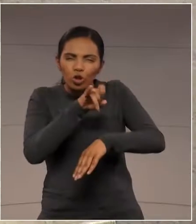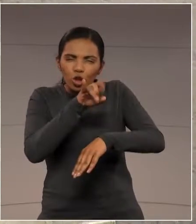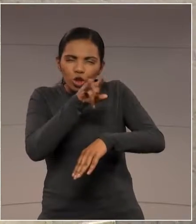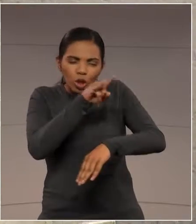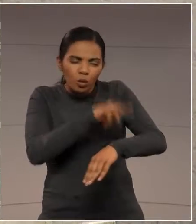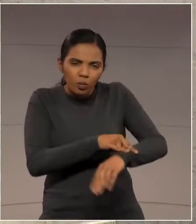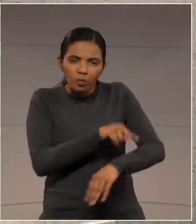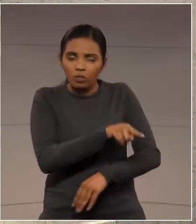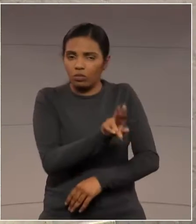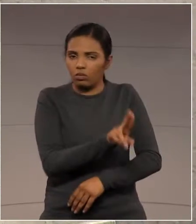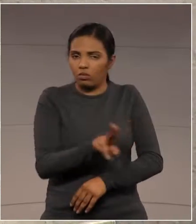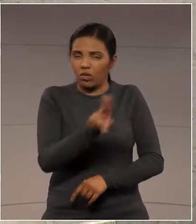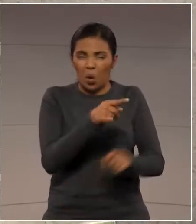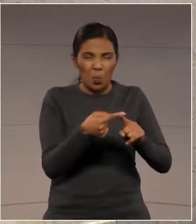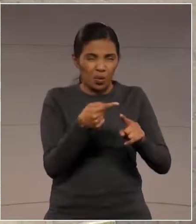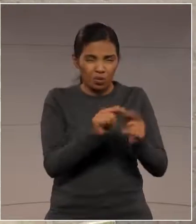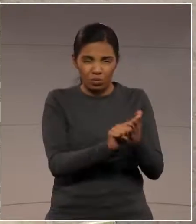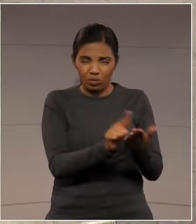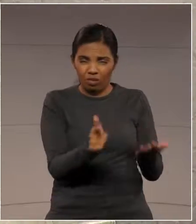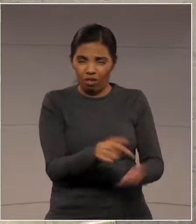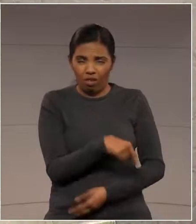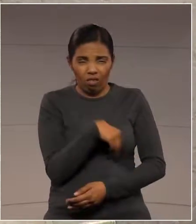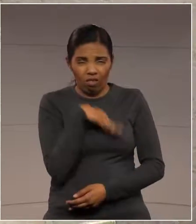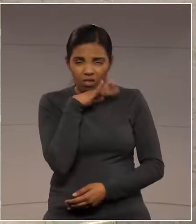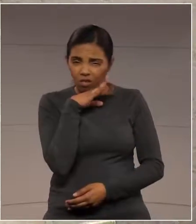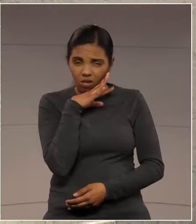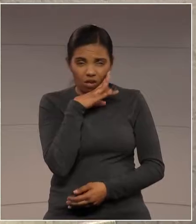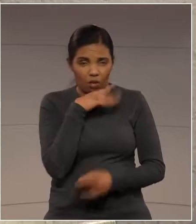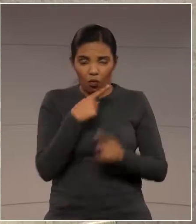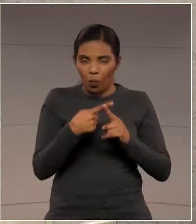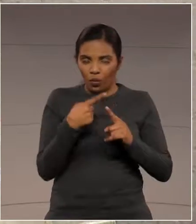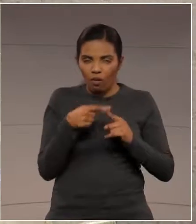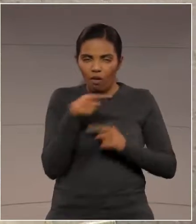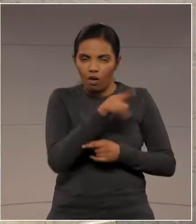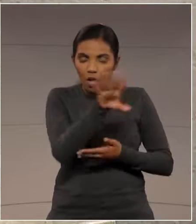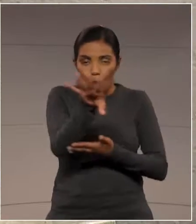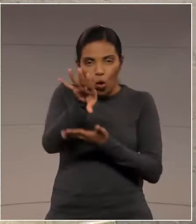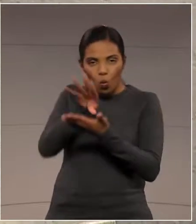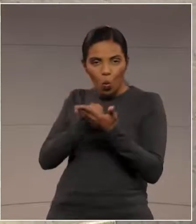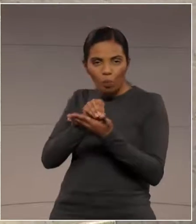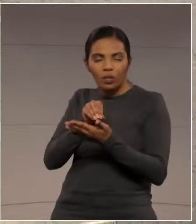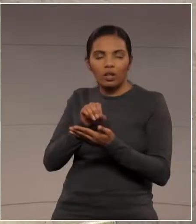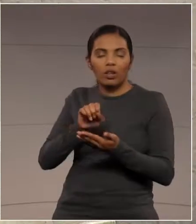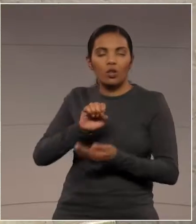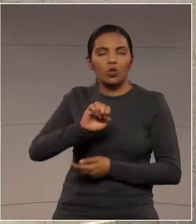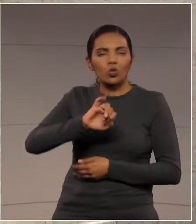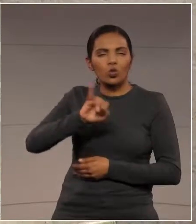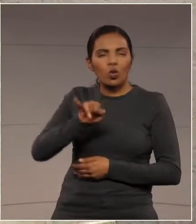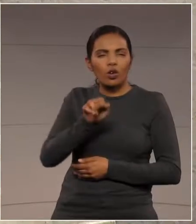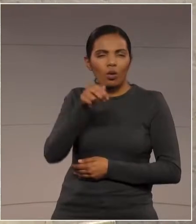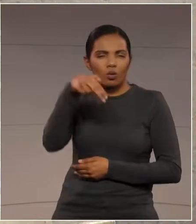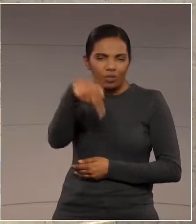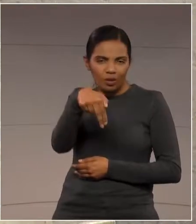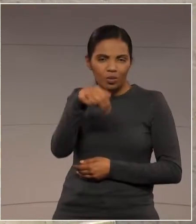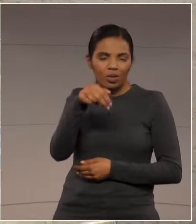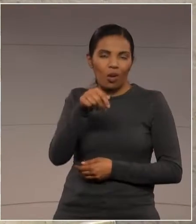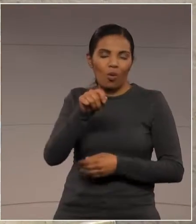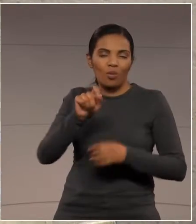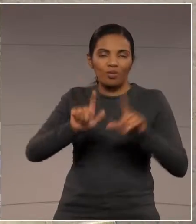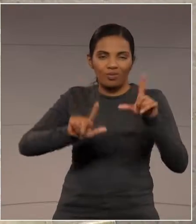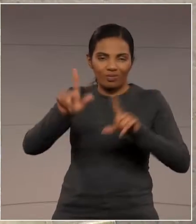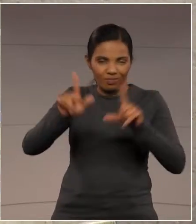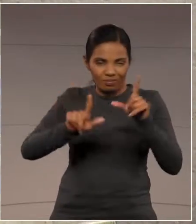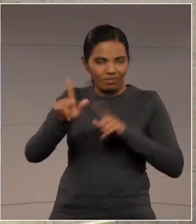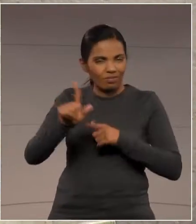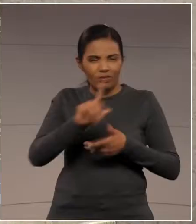Esse jornal eco, ele reproduz o que a Rede Globo coloca no Jornal Nacional. É um colúio de mídia